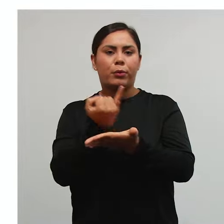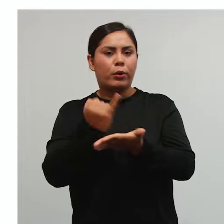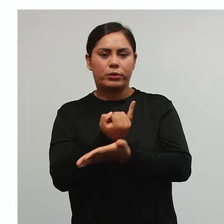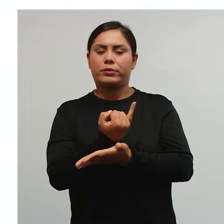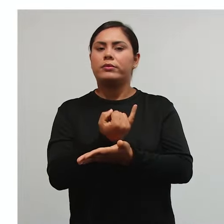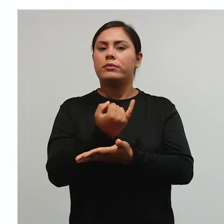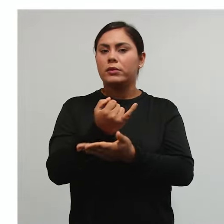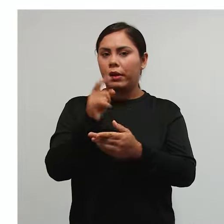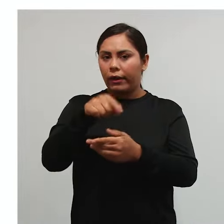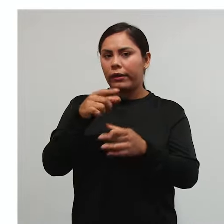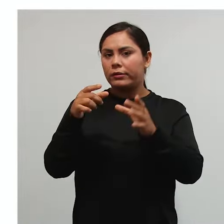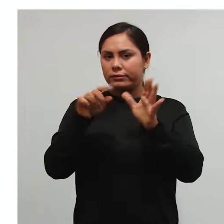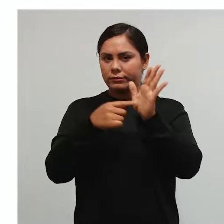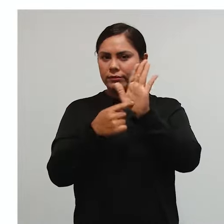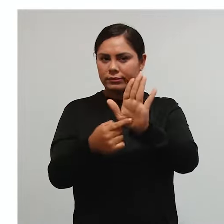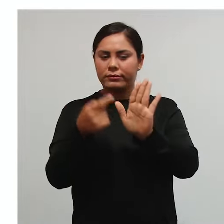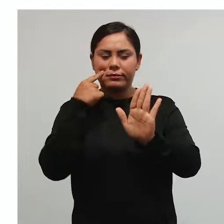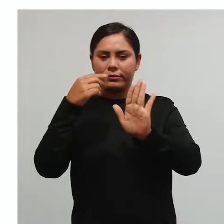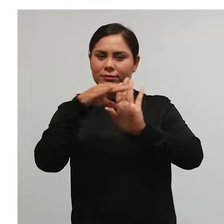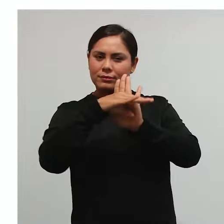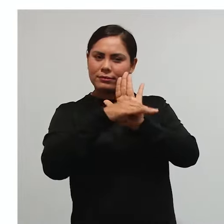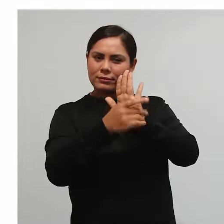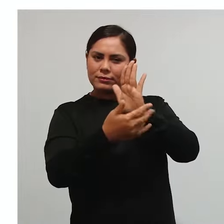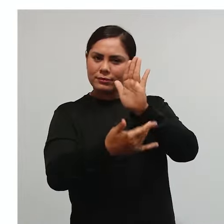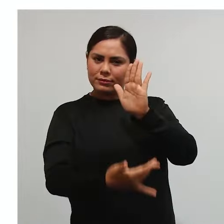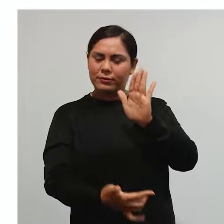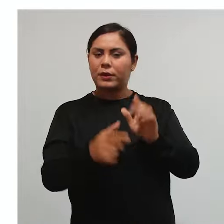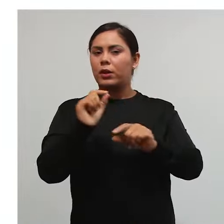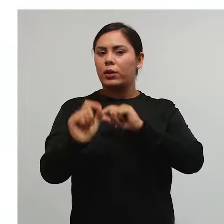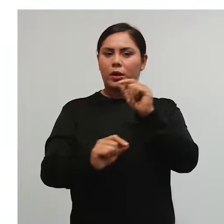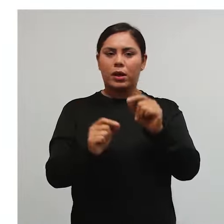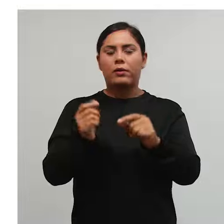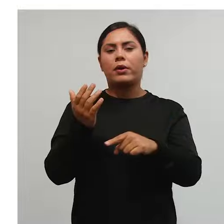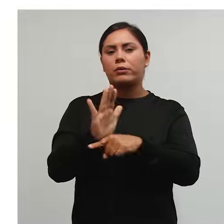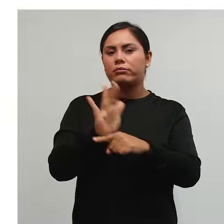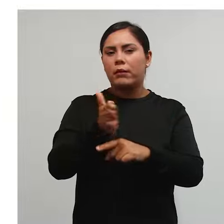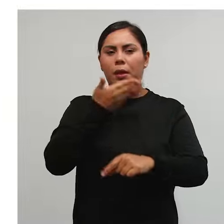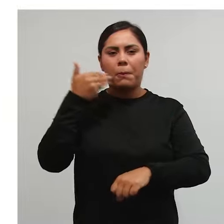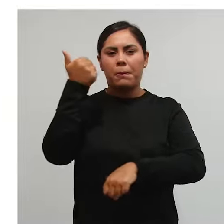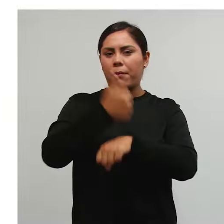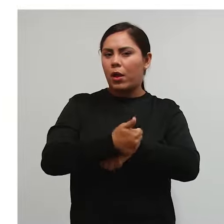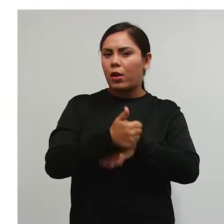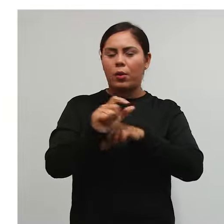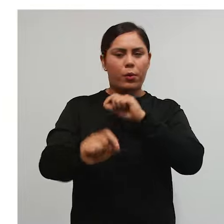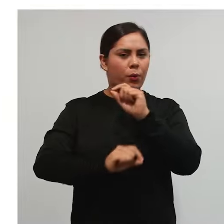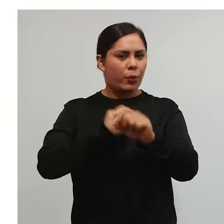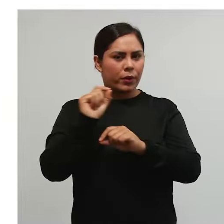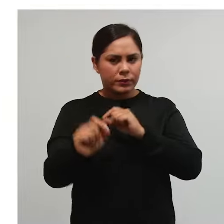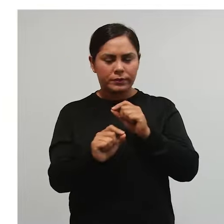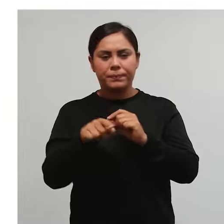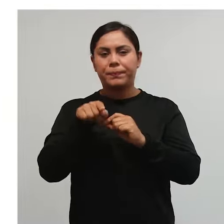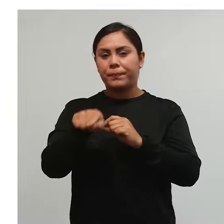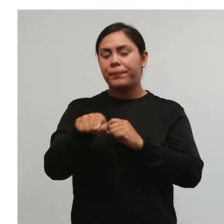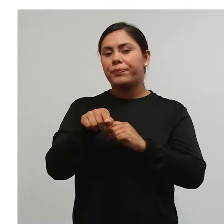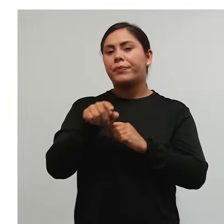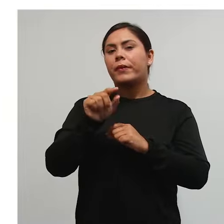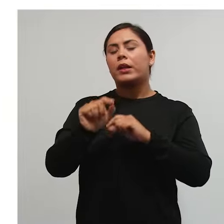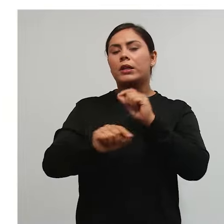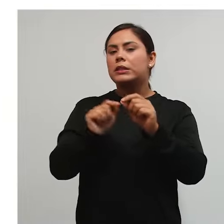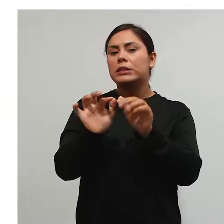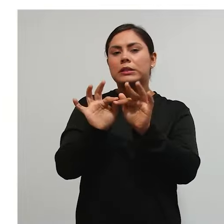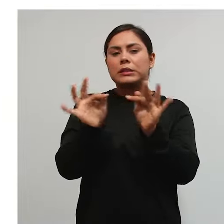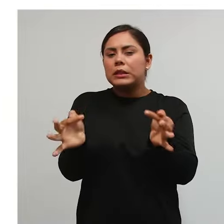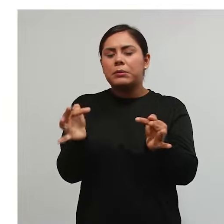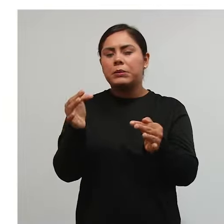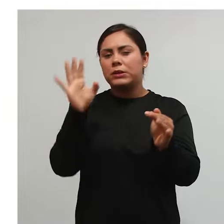Essas são as taxas. Vamos falar da contribuição de melhoria. A contribuição de melhoria é bem simples